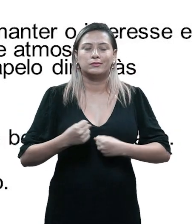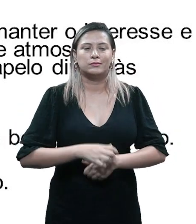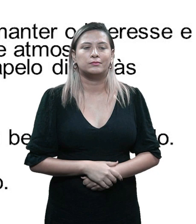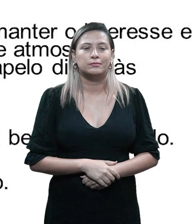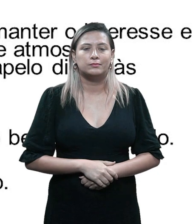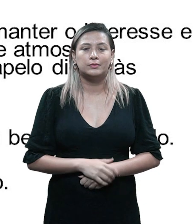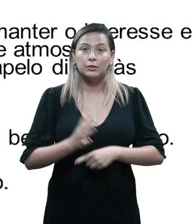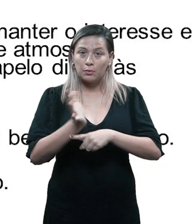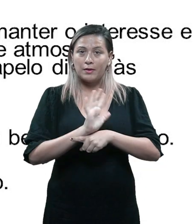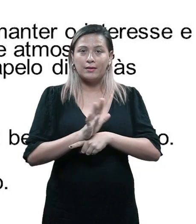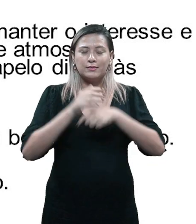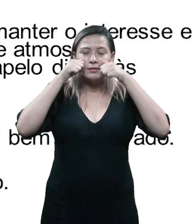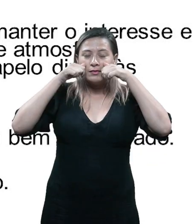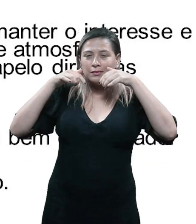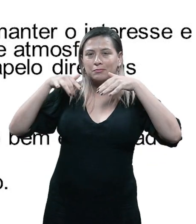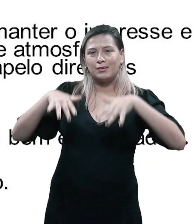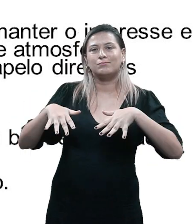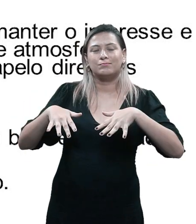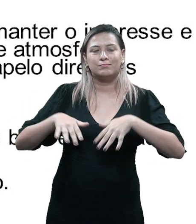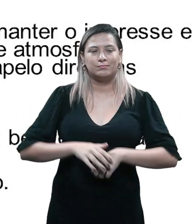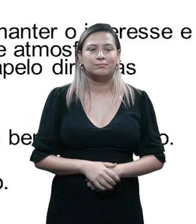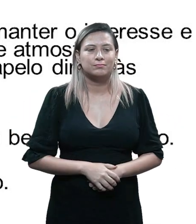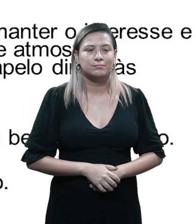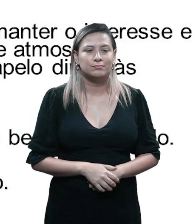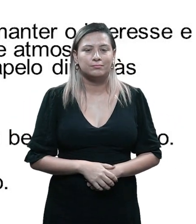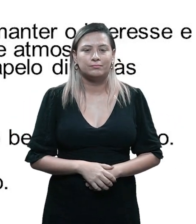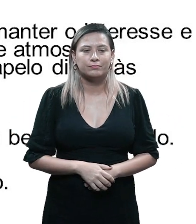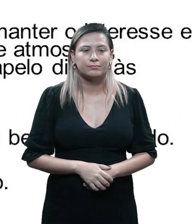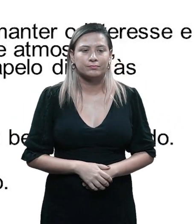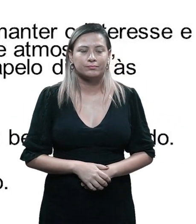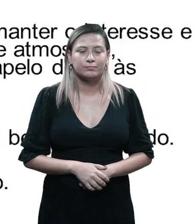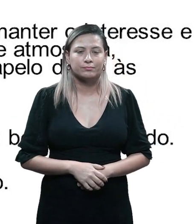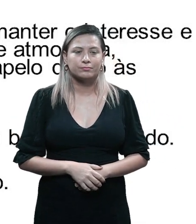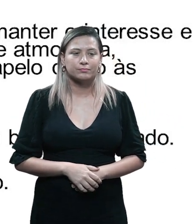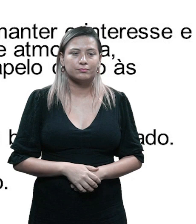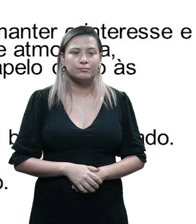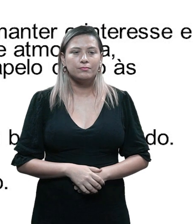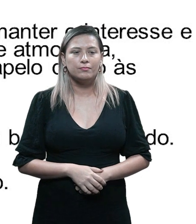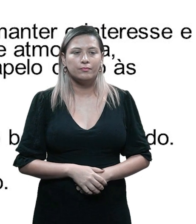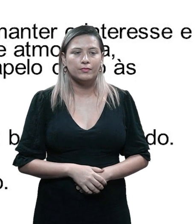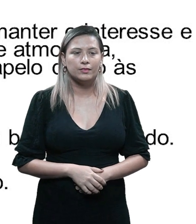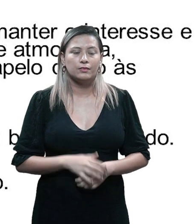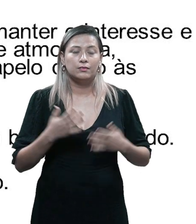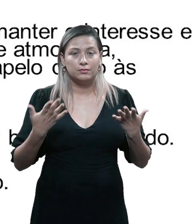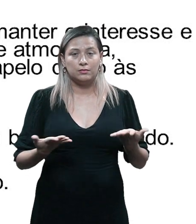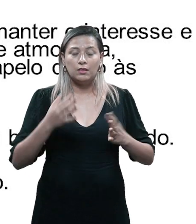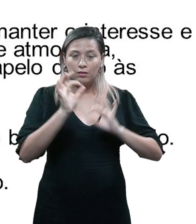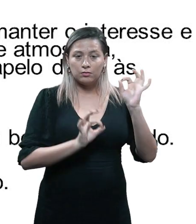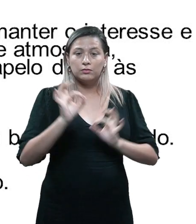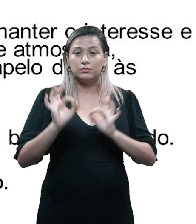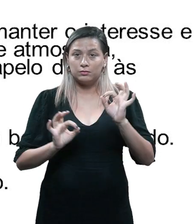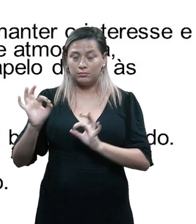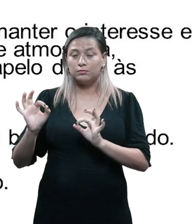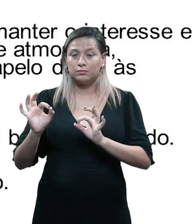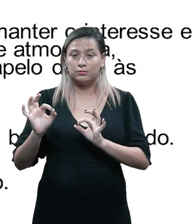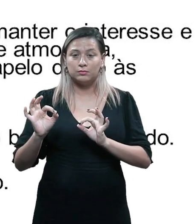cena dramática, é o ápice do filme, certo? Então, a cena, a preparação é justamente a